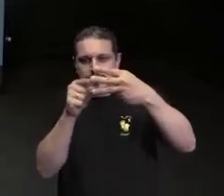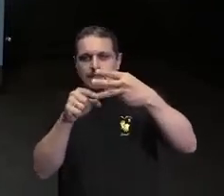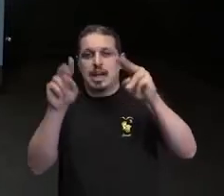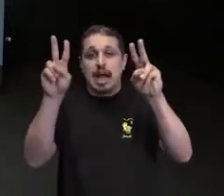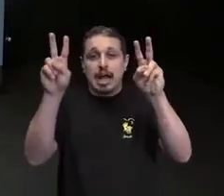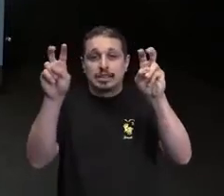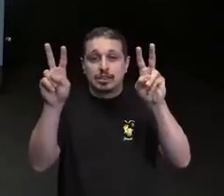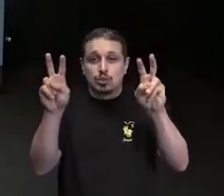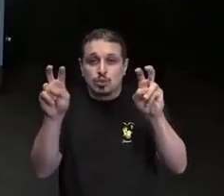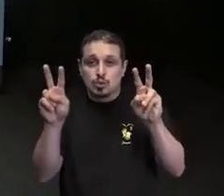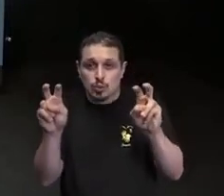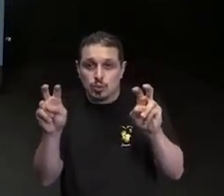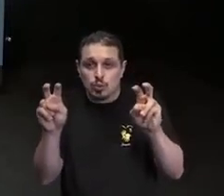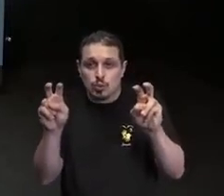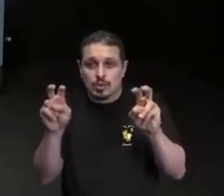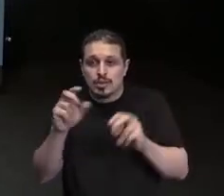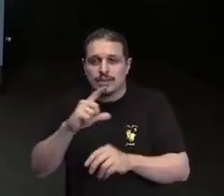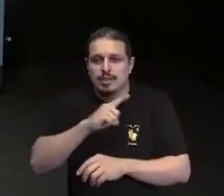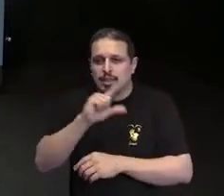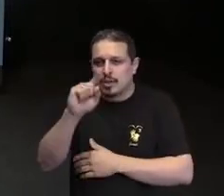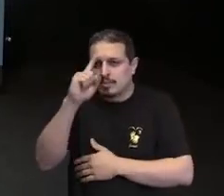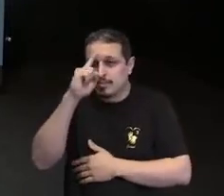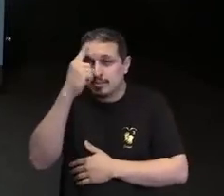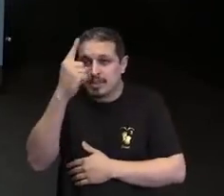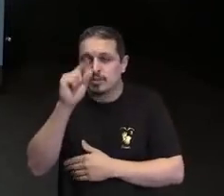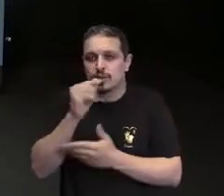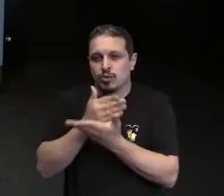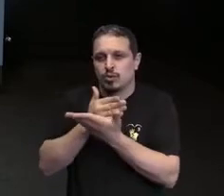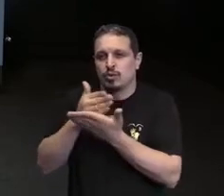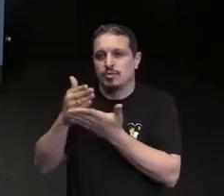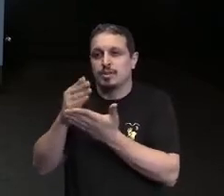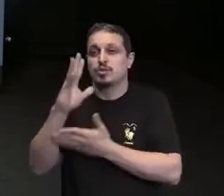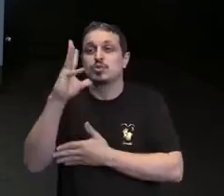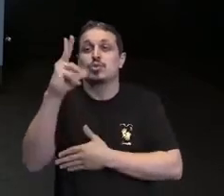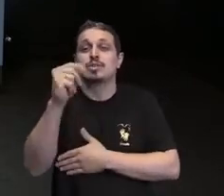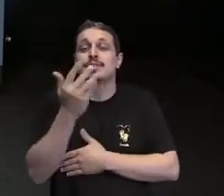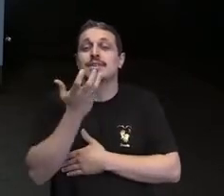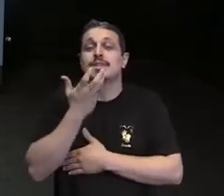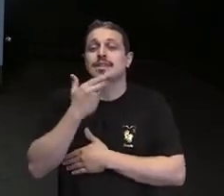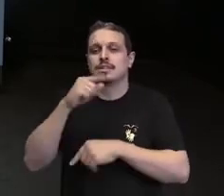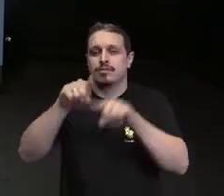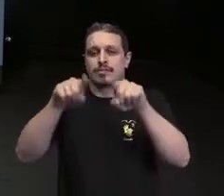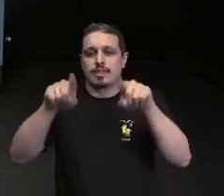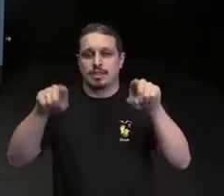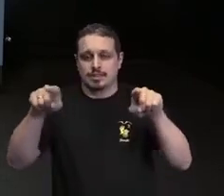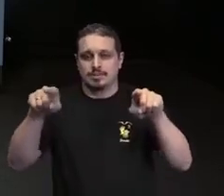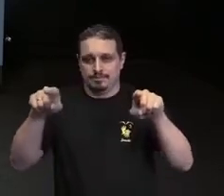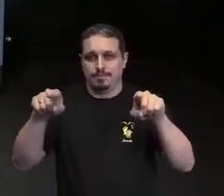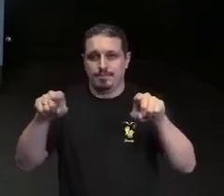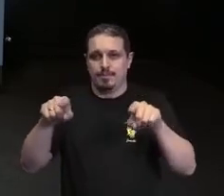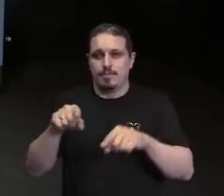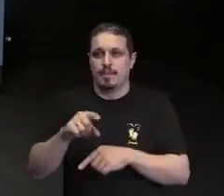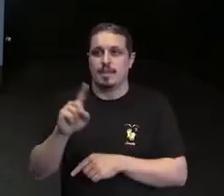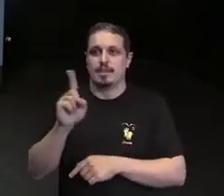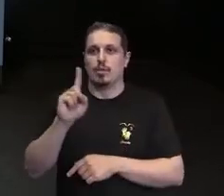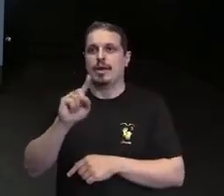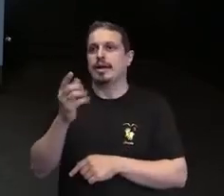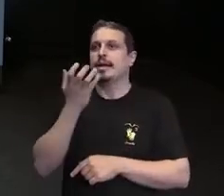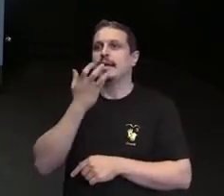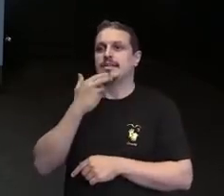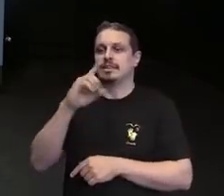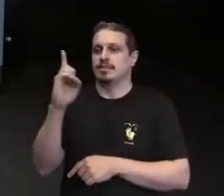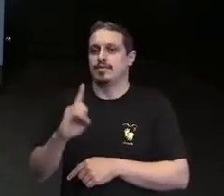porque eu vou partir do pressuposto que todas as crianças são diversas entre elas. Não é a criança com deficiência que é